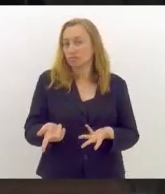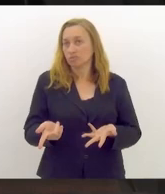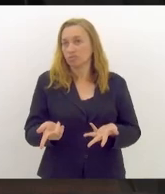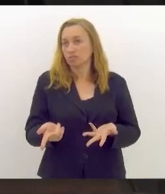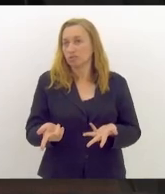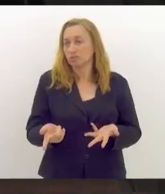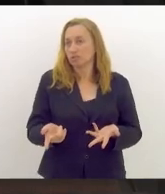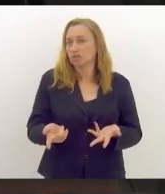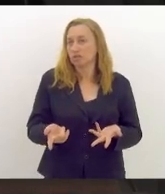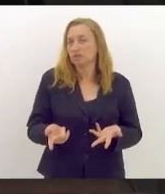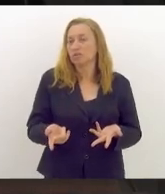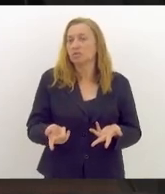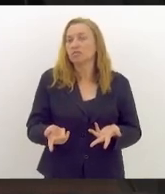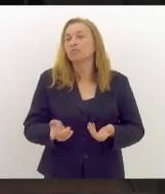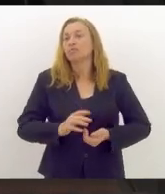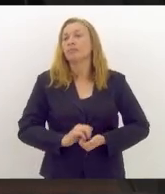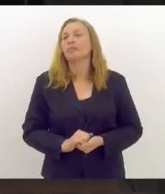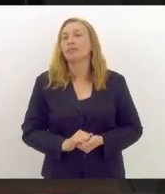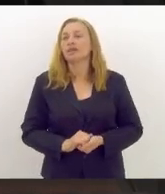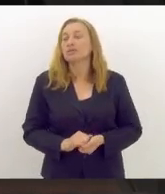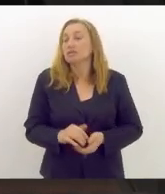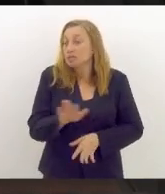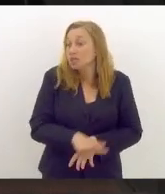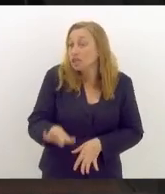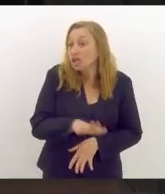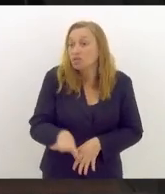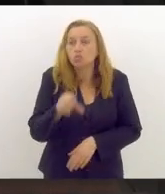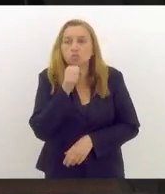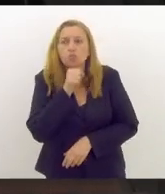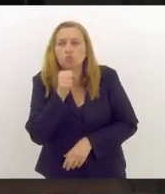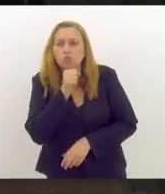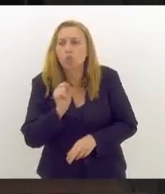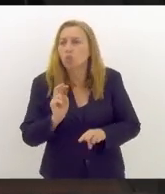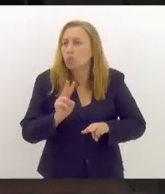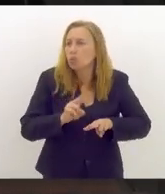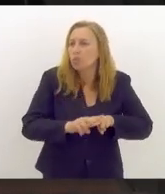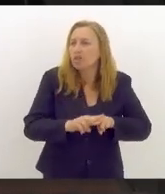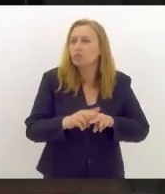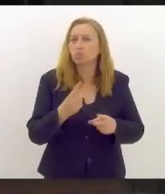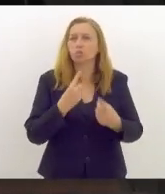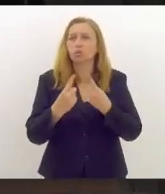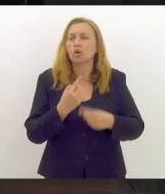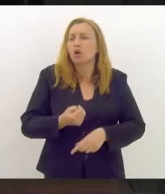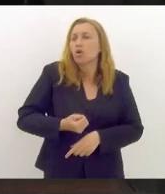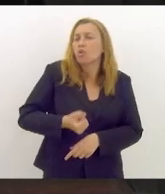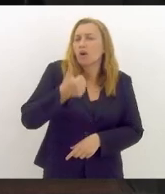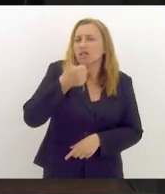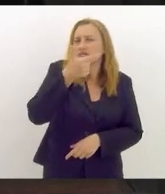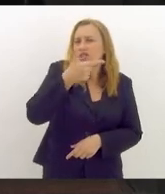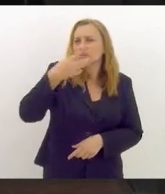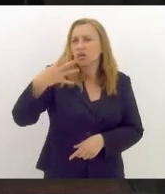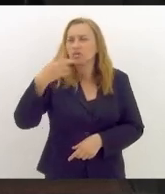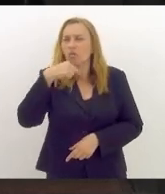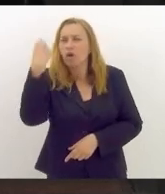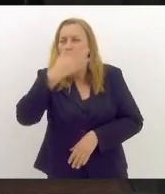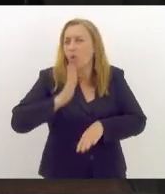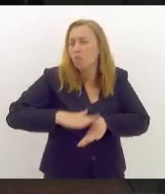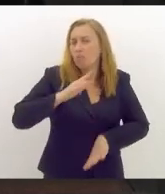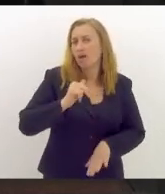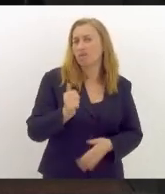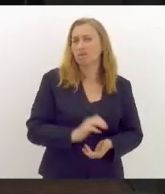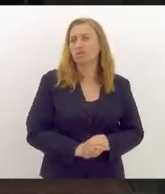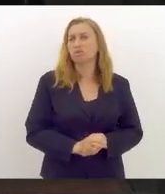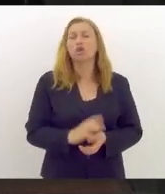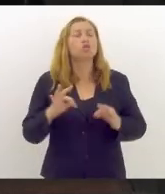fazer o fornecimento dos produtos. Crianças, idosos, presos em estradas há quase 24 horas ou mais. Tudo